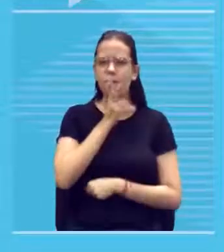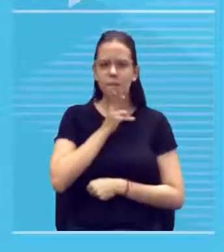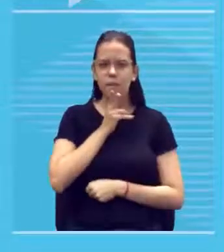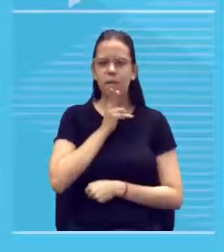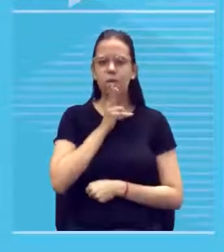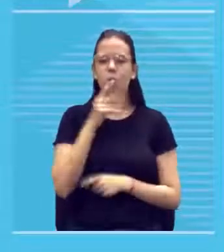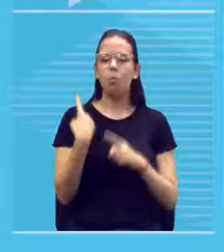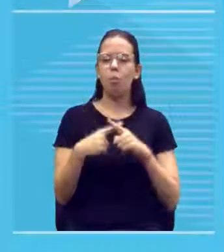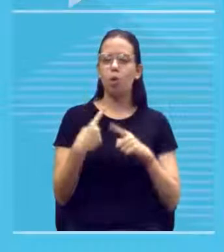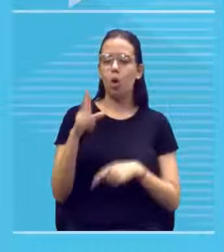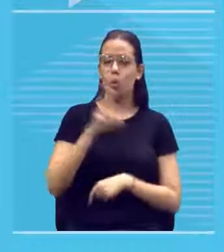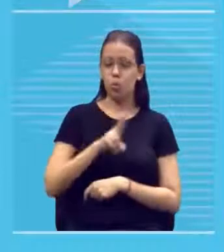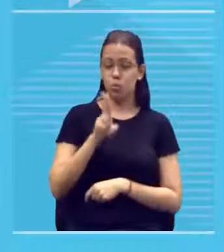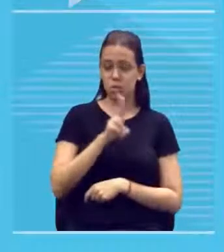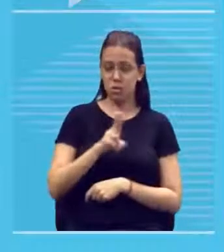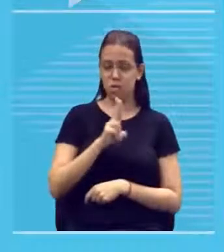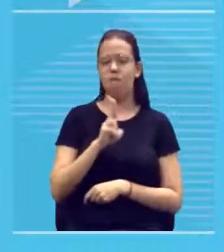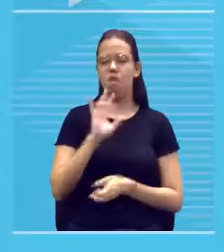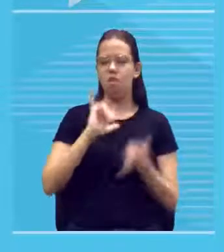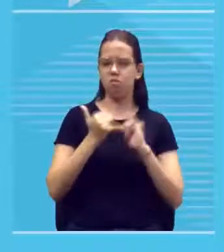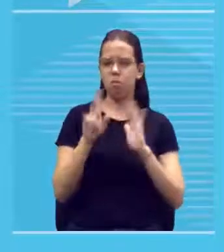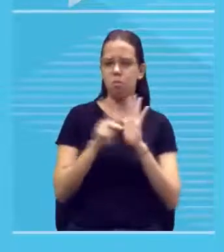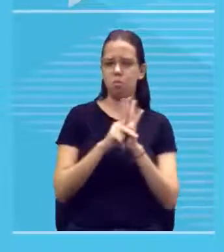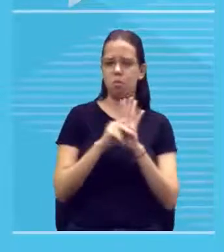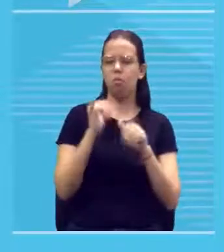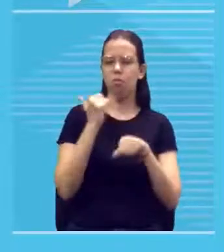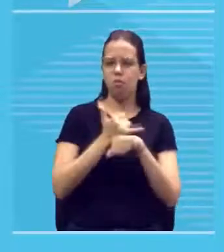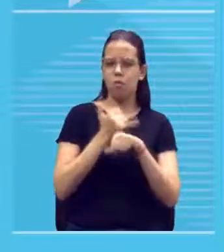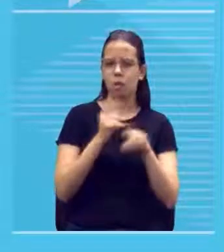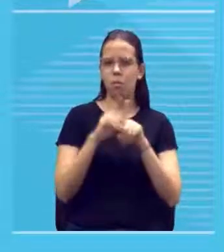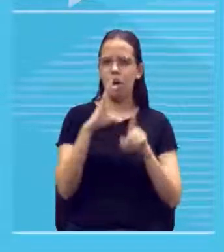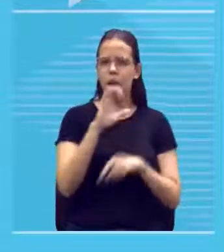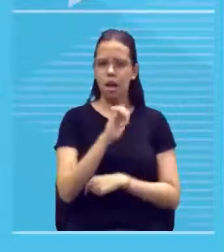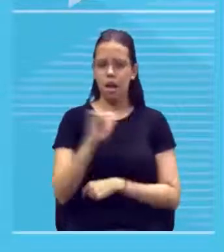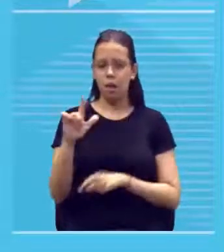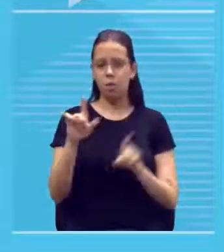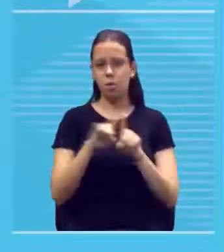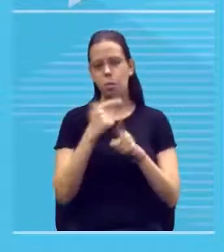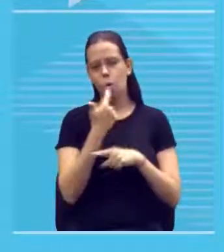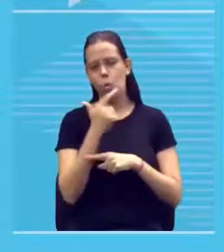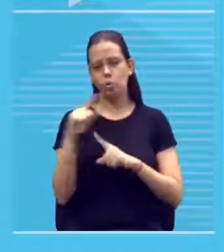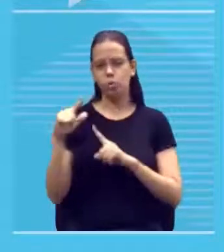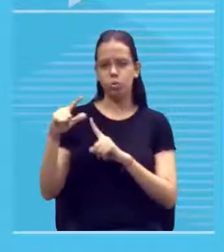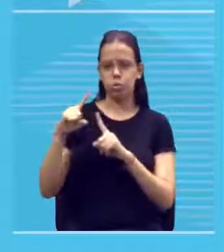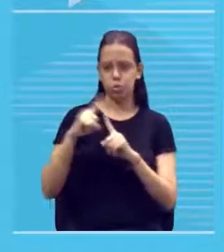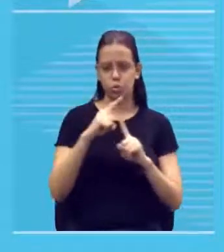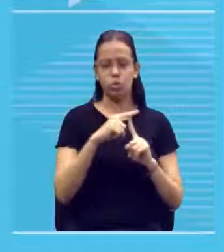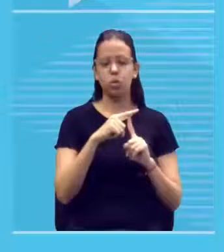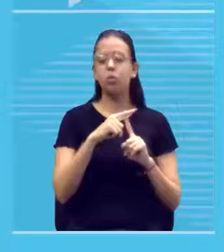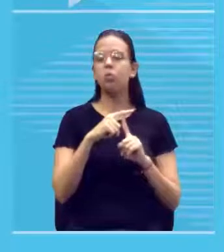eles usavam óxido de ferro cal e outras substâncias que acabavam